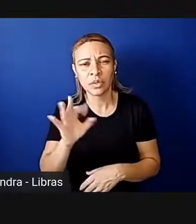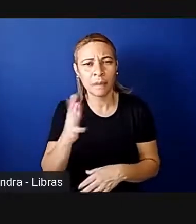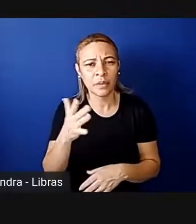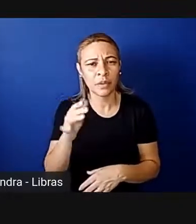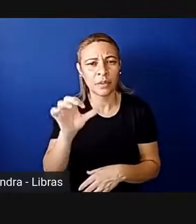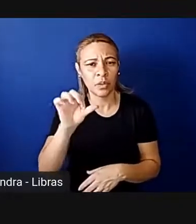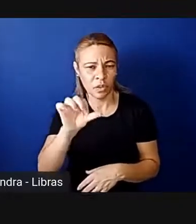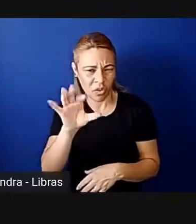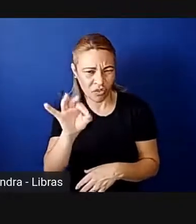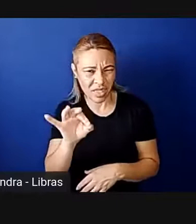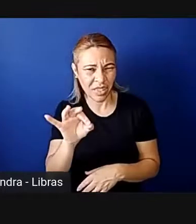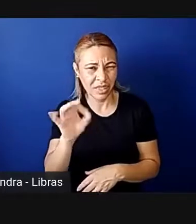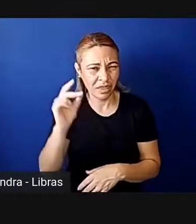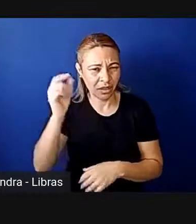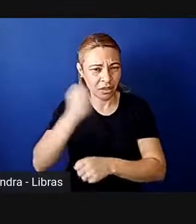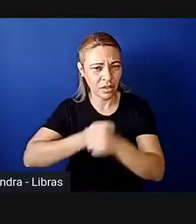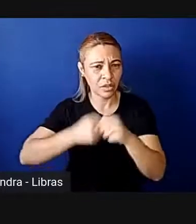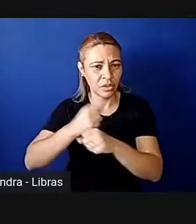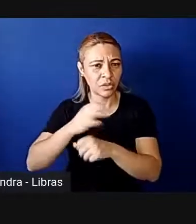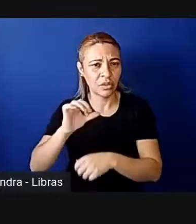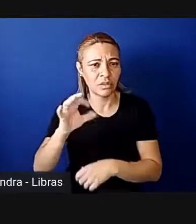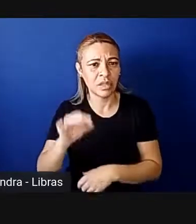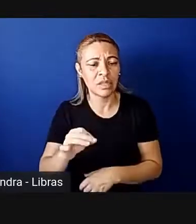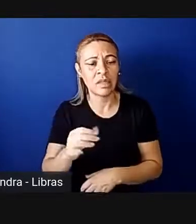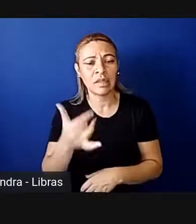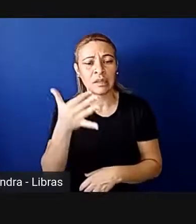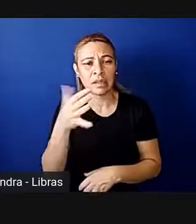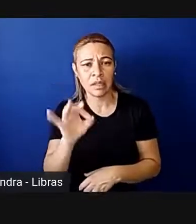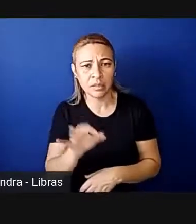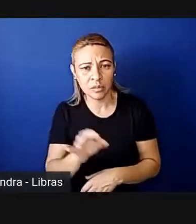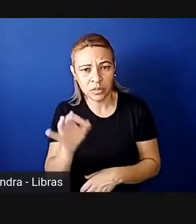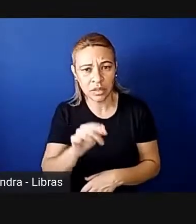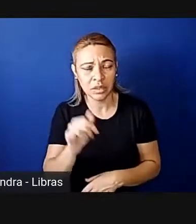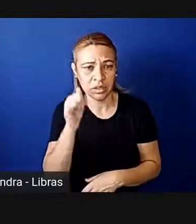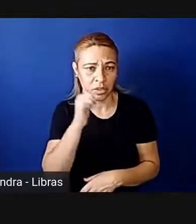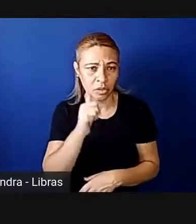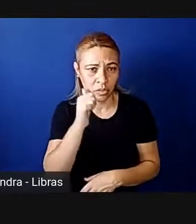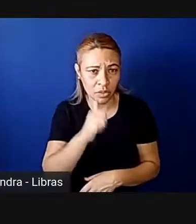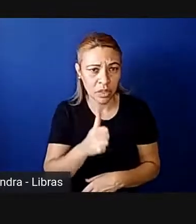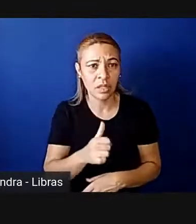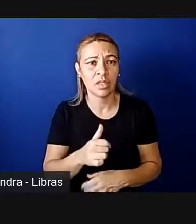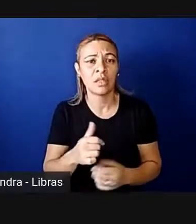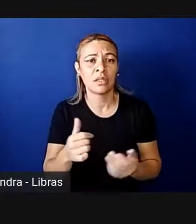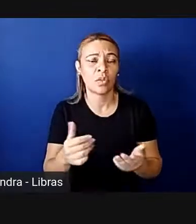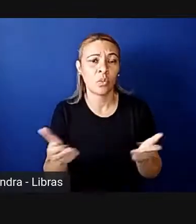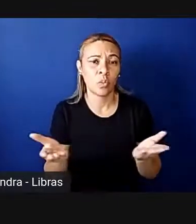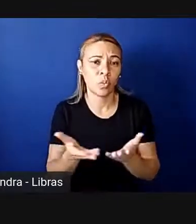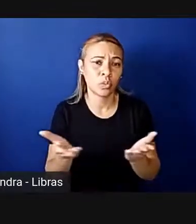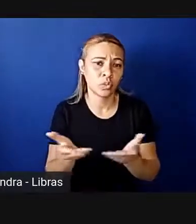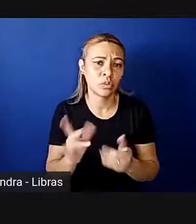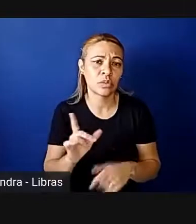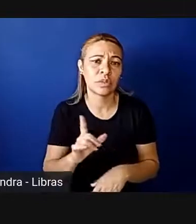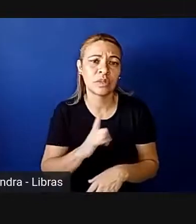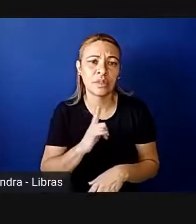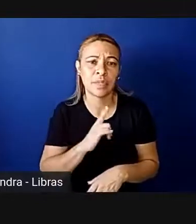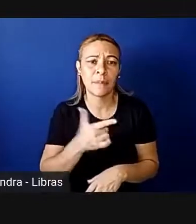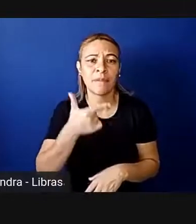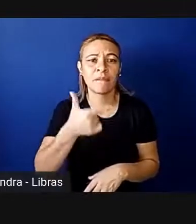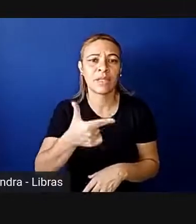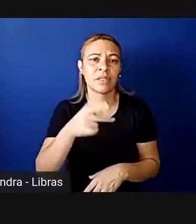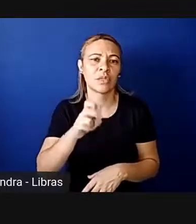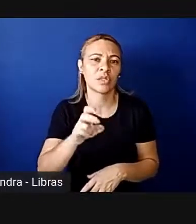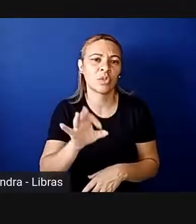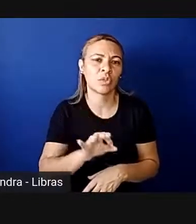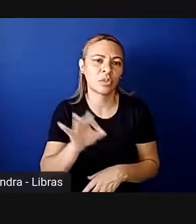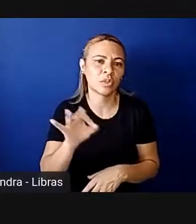de 20%, de menos de 10% de mulheres no parlamento, e hoje nós temos 25% de